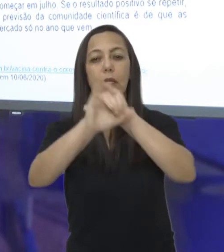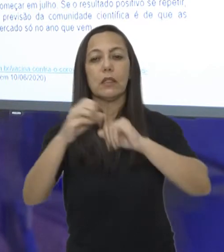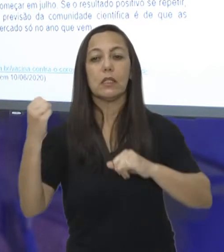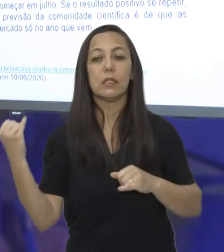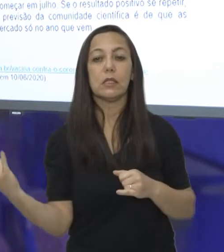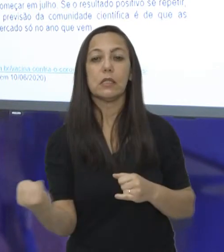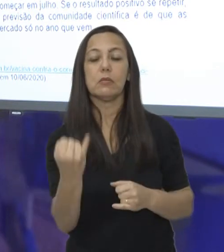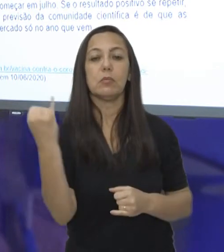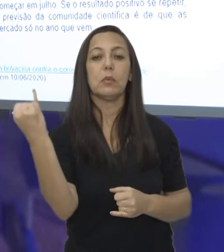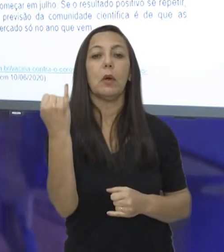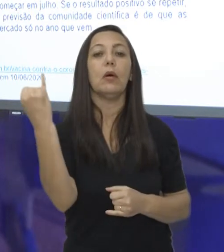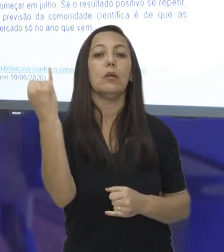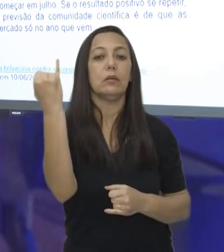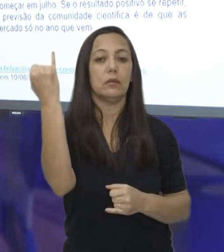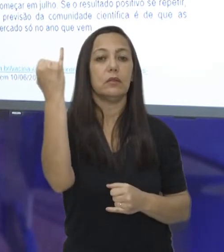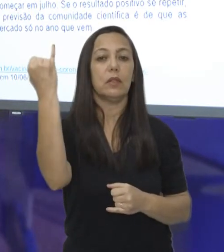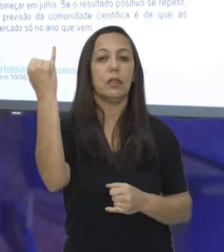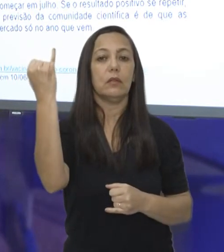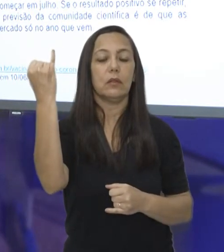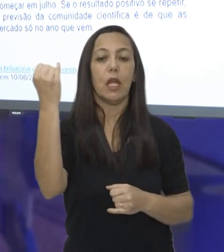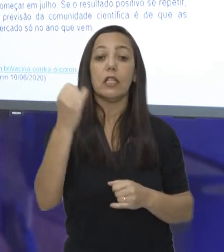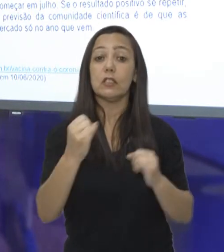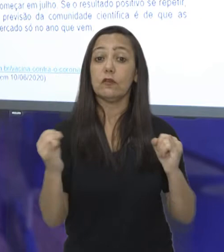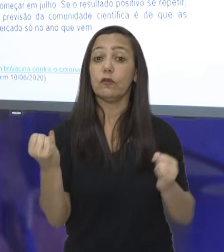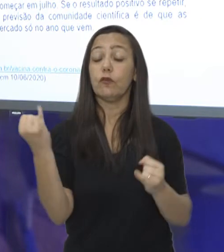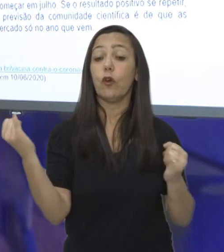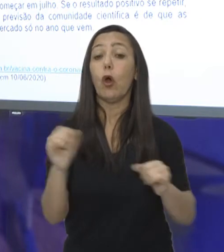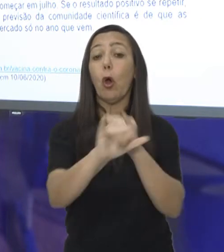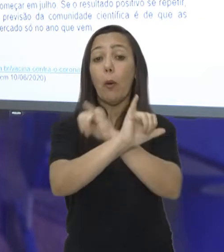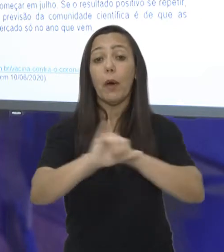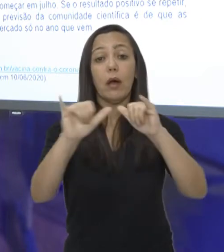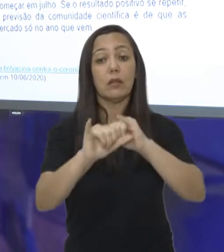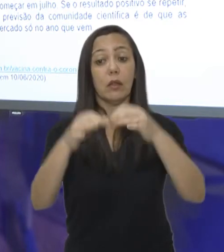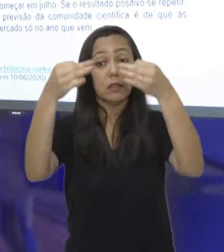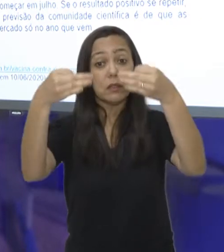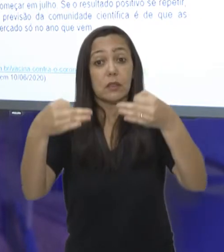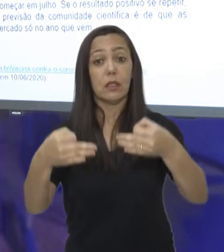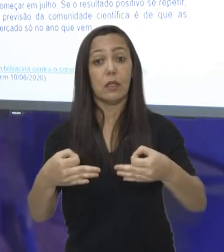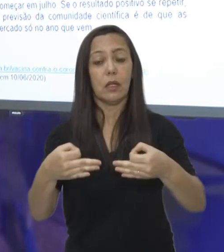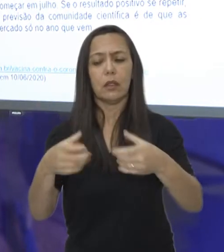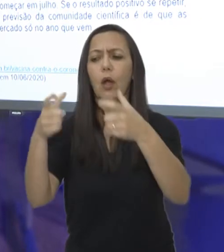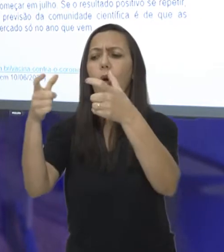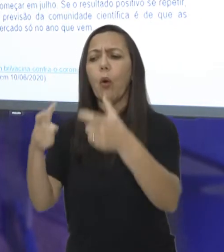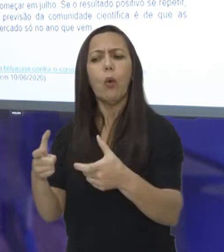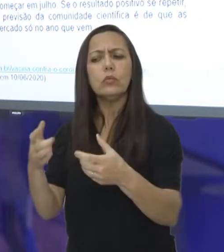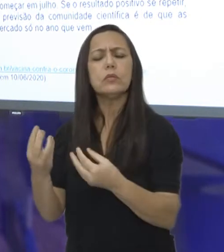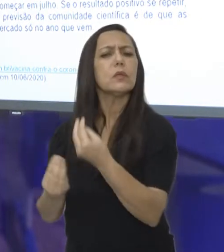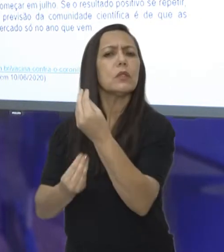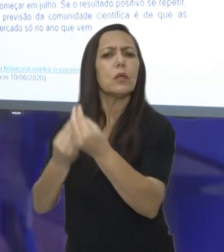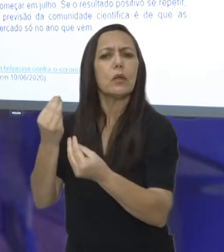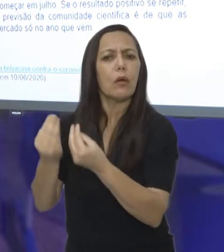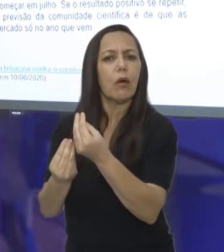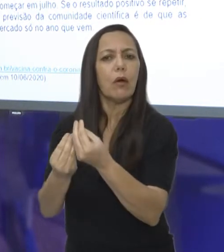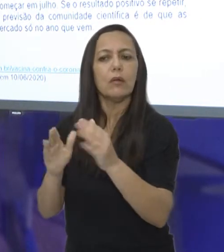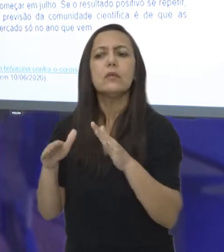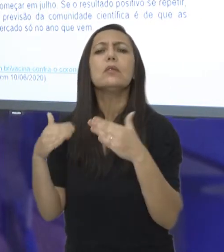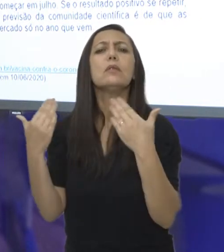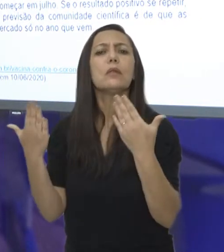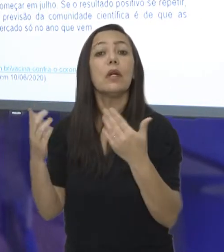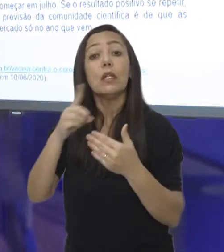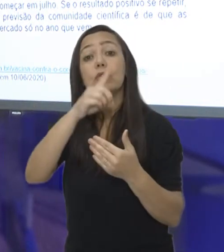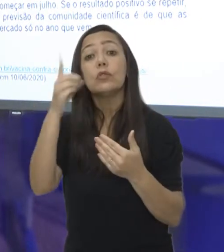certezas do que a gente precisa saber. De onde, como, quando,